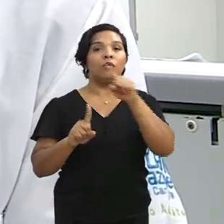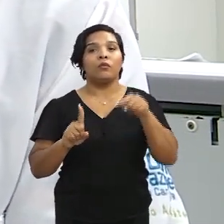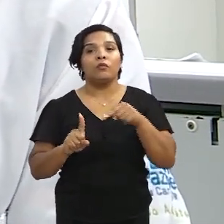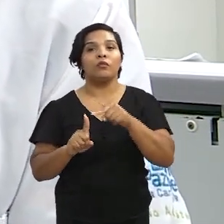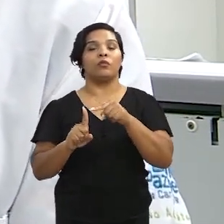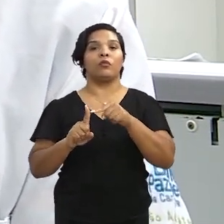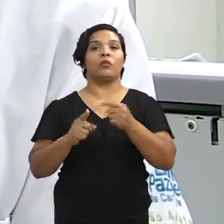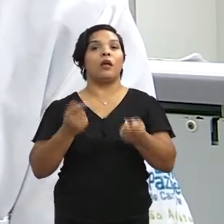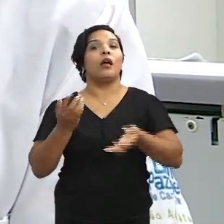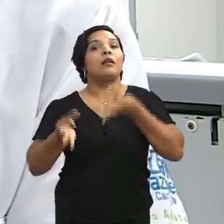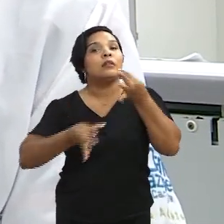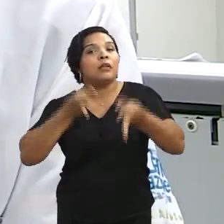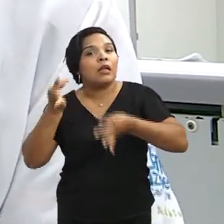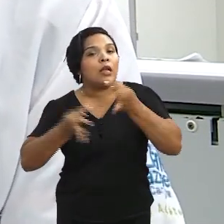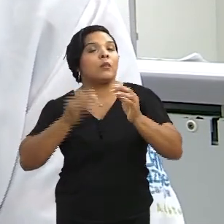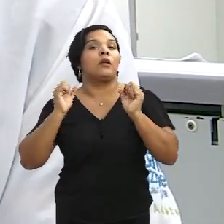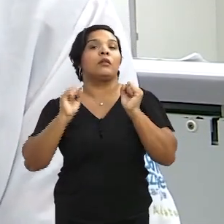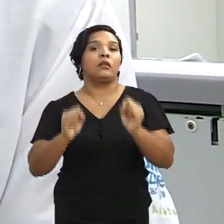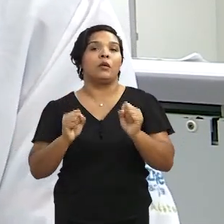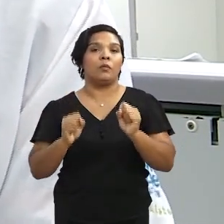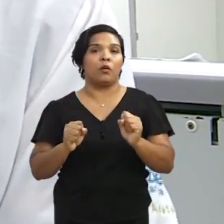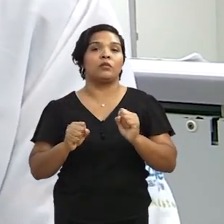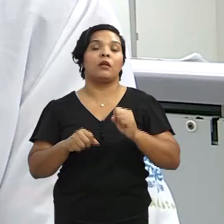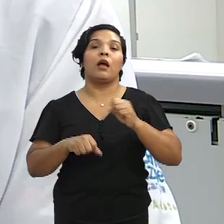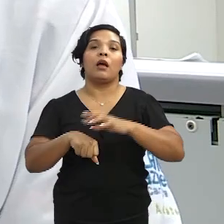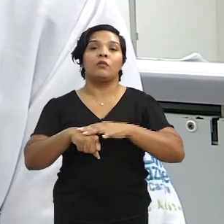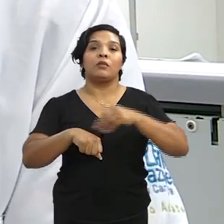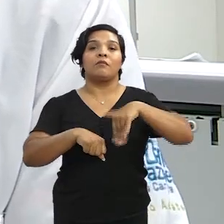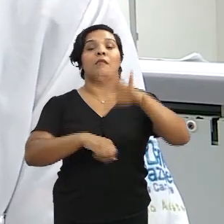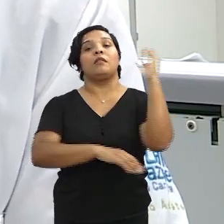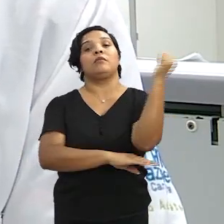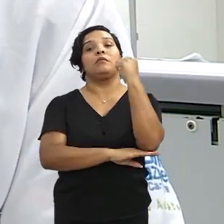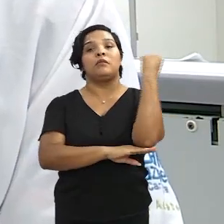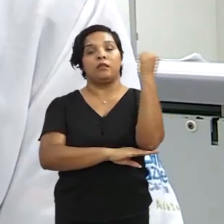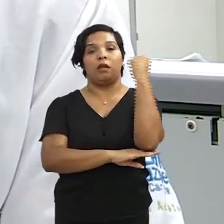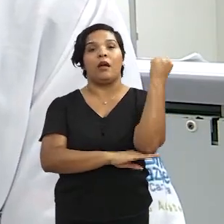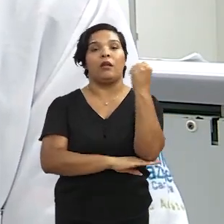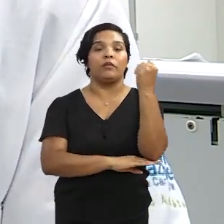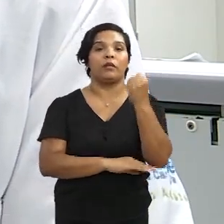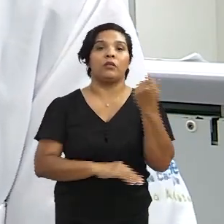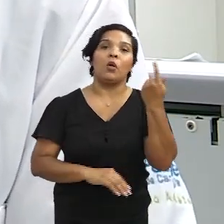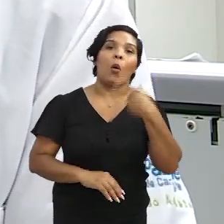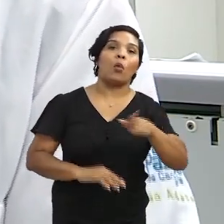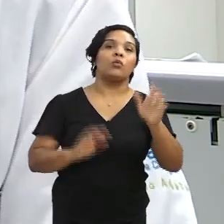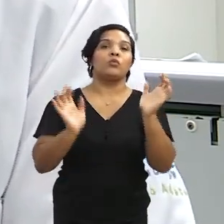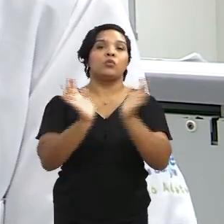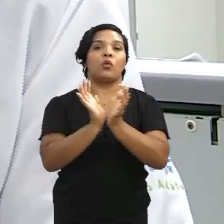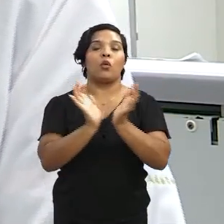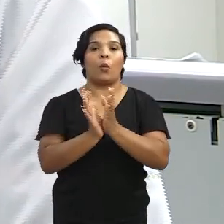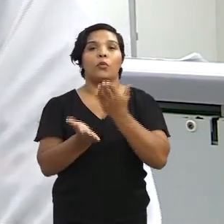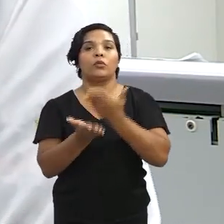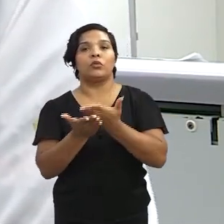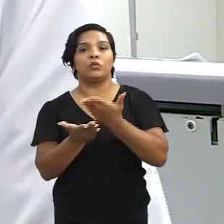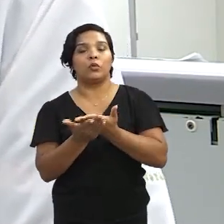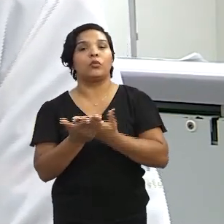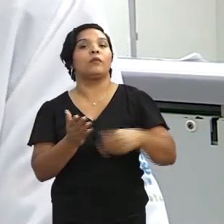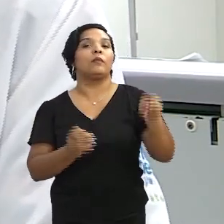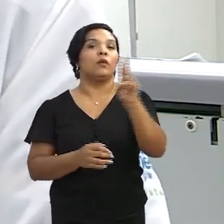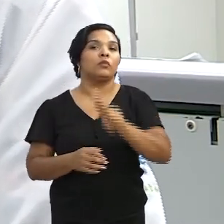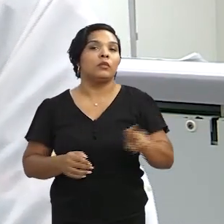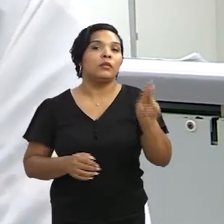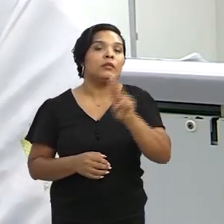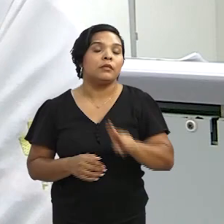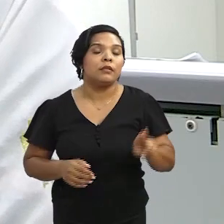terapêuticos. Então, agora eu já sei quais são os genes que podem levar a uma doença mais grave. E agora os outros grupos de estudos, né, vão